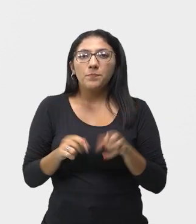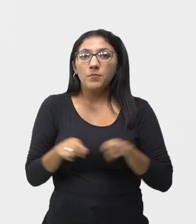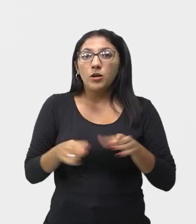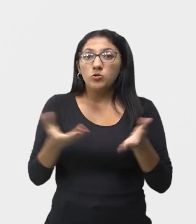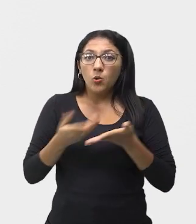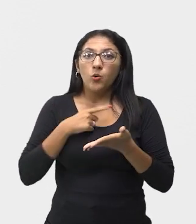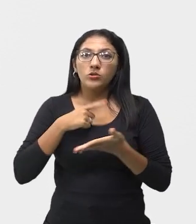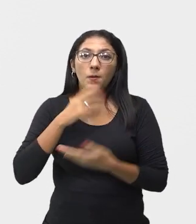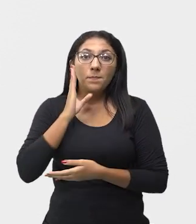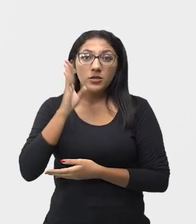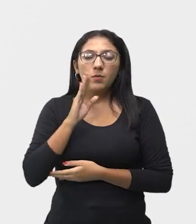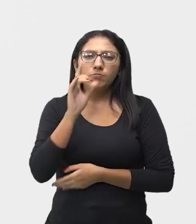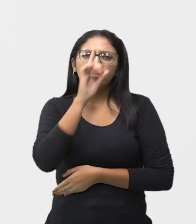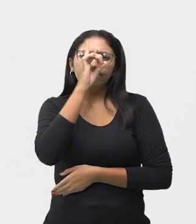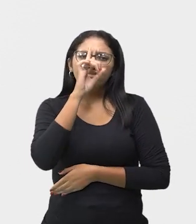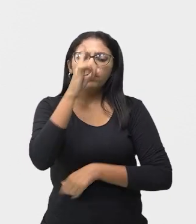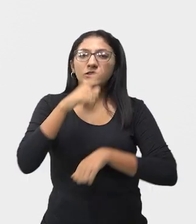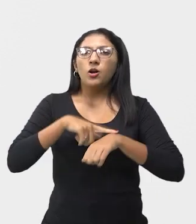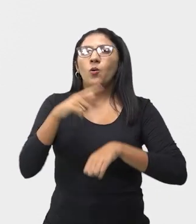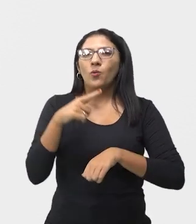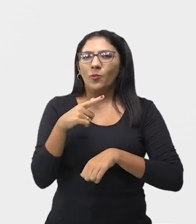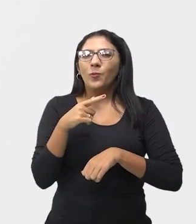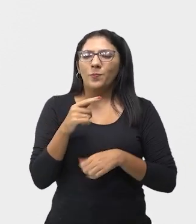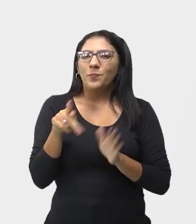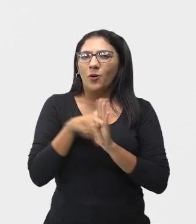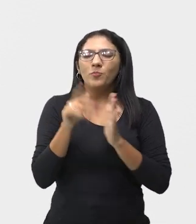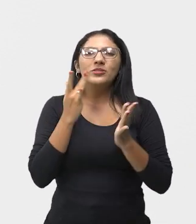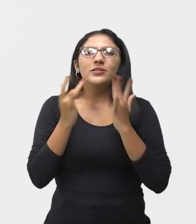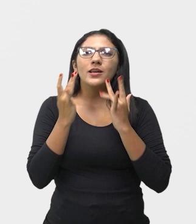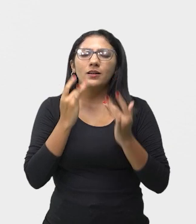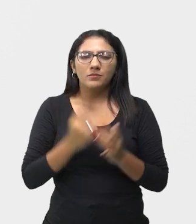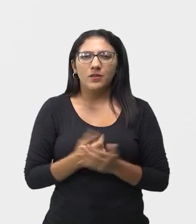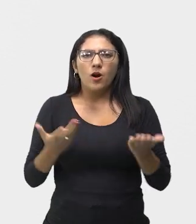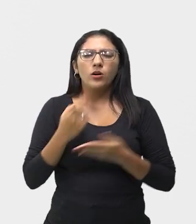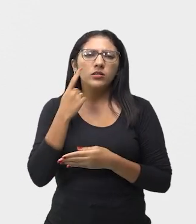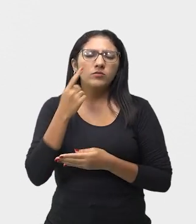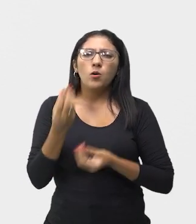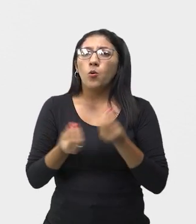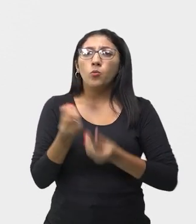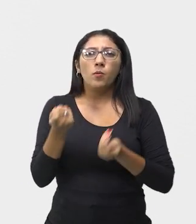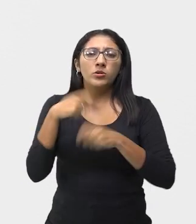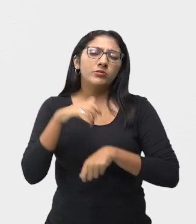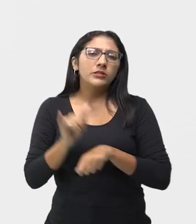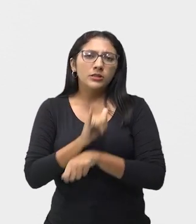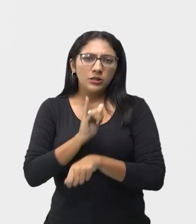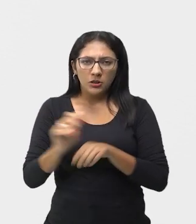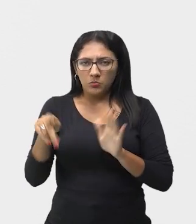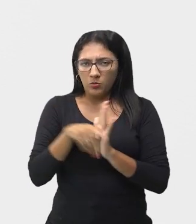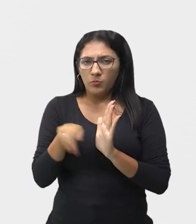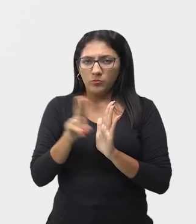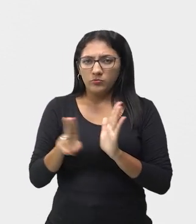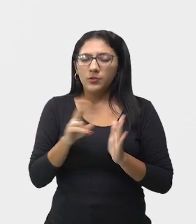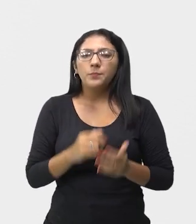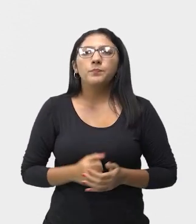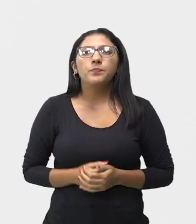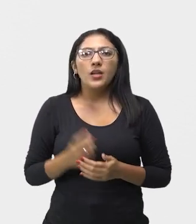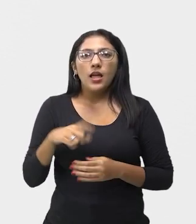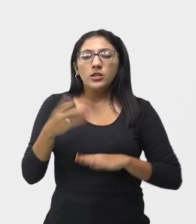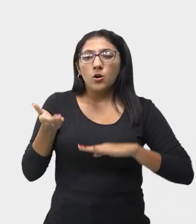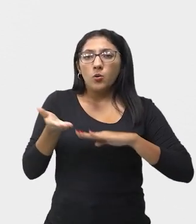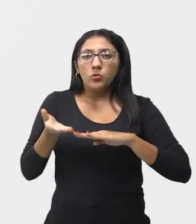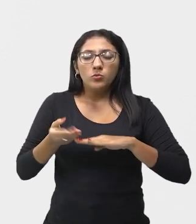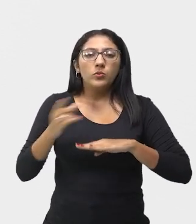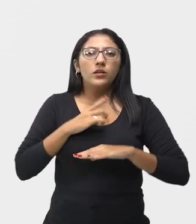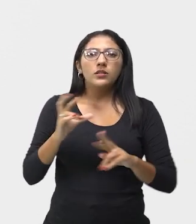sobre o teatro do improviso. Então, a gente vai falar agora sobre as técnicas teatrais. A encenação contemporânea,